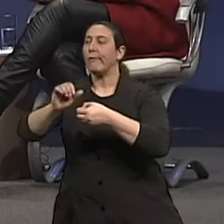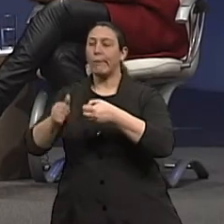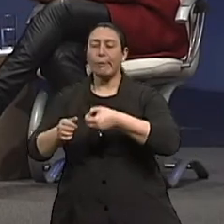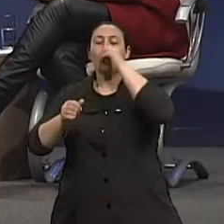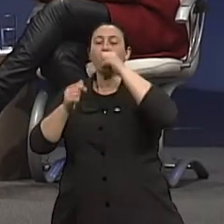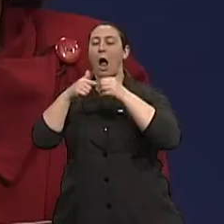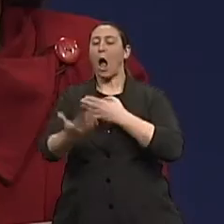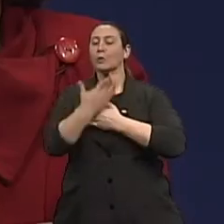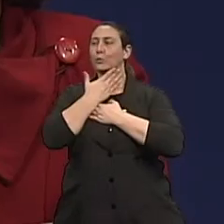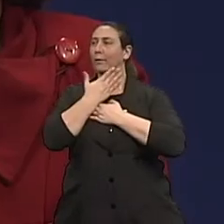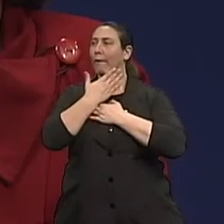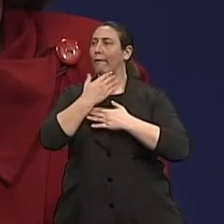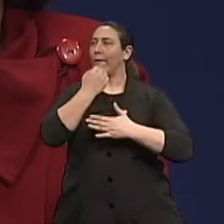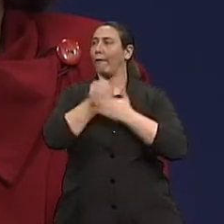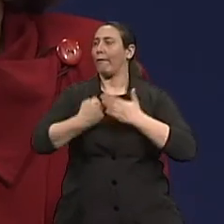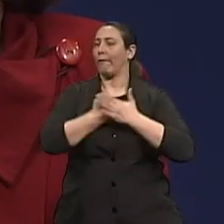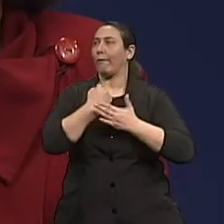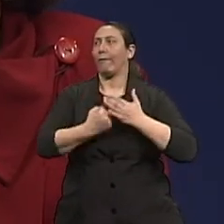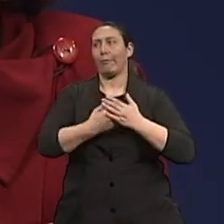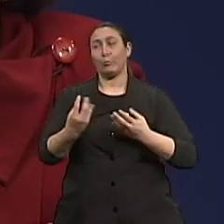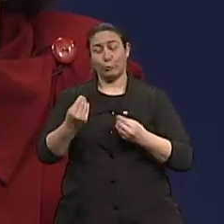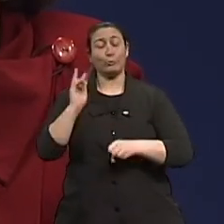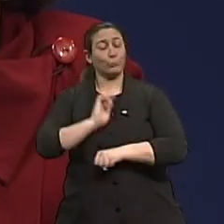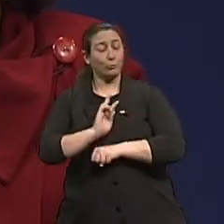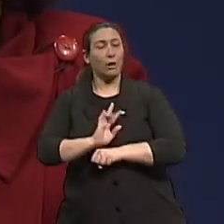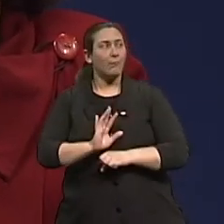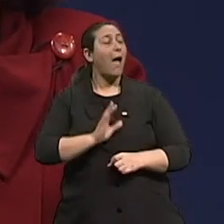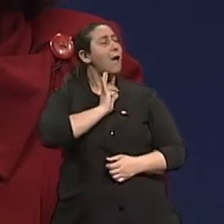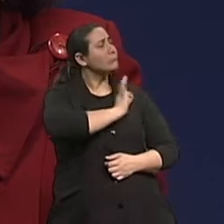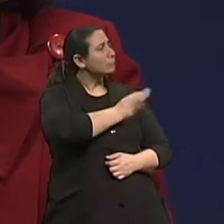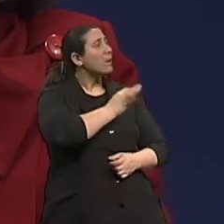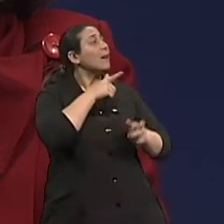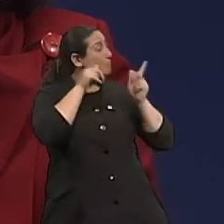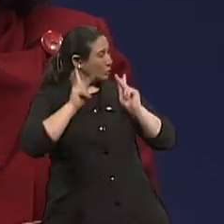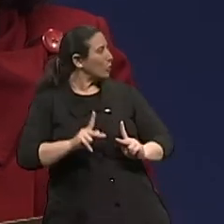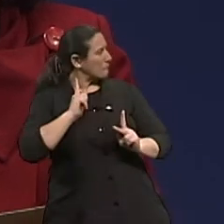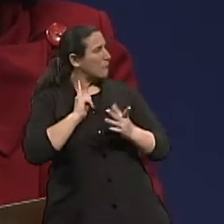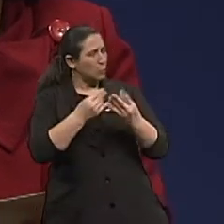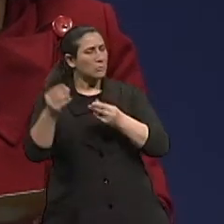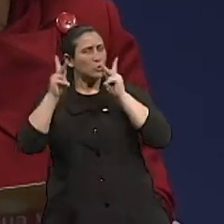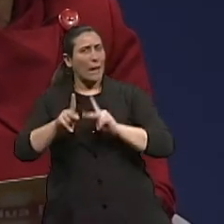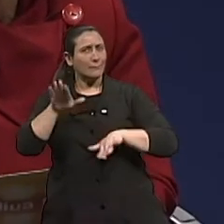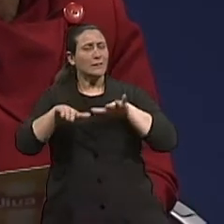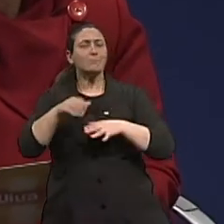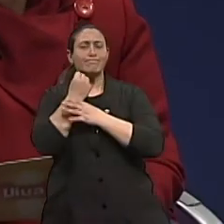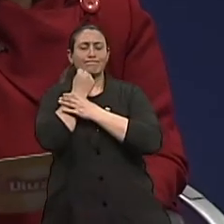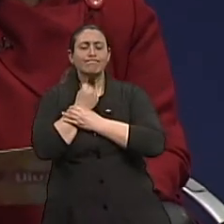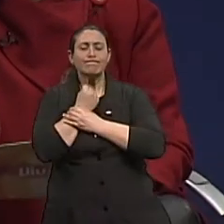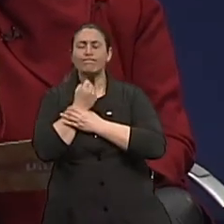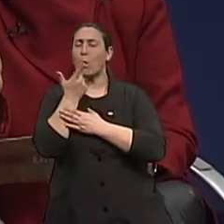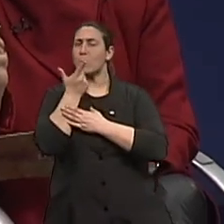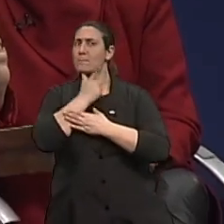Agora o senhor tocou num ponto que eu lembrei, a questão da prisão de ventre, que muitas pessoas dizem. Inclusive, pessoas que viajam assim, eu viajo quatro dias e não consigo